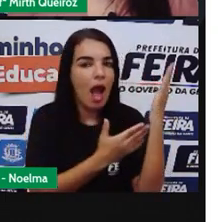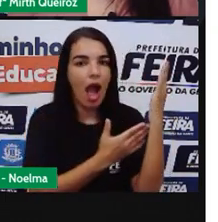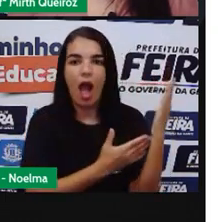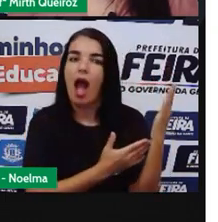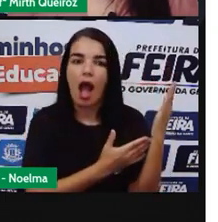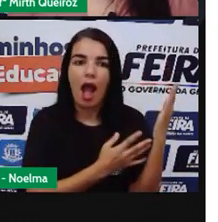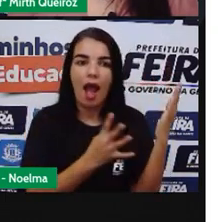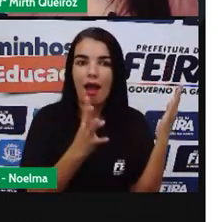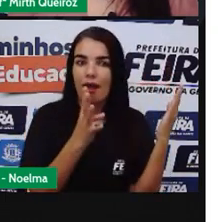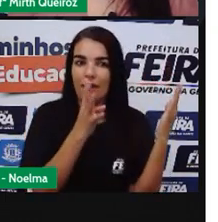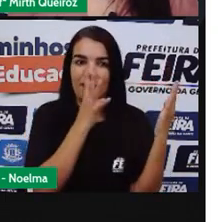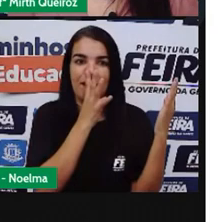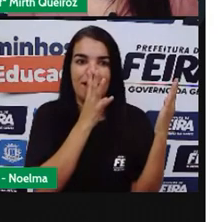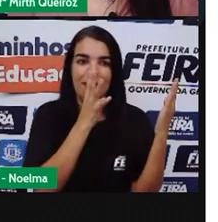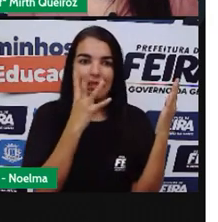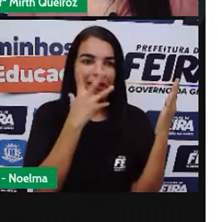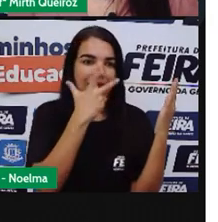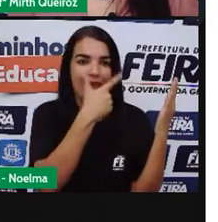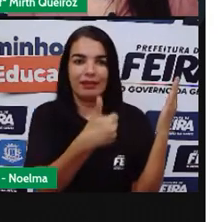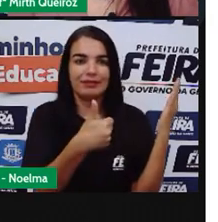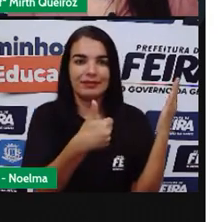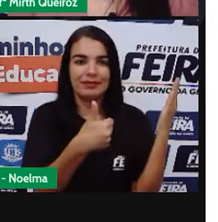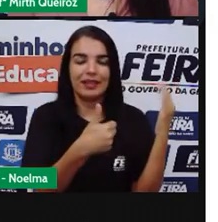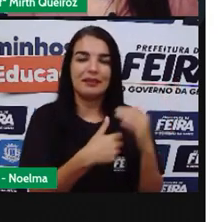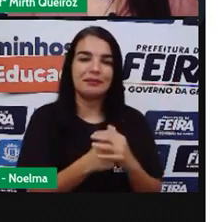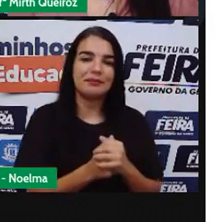que obra De arte Linda